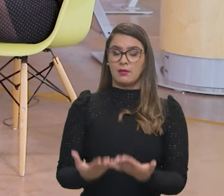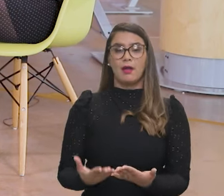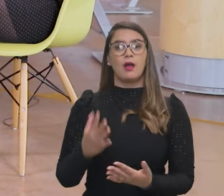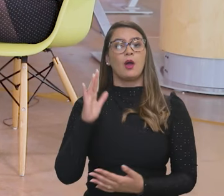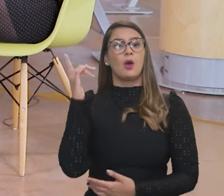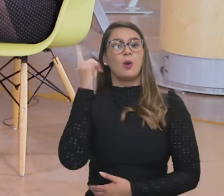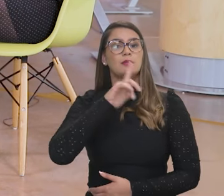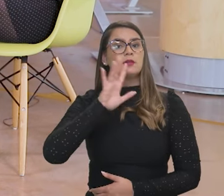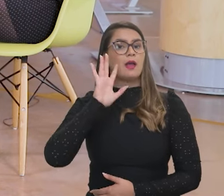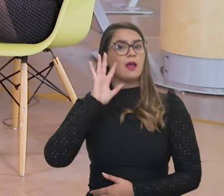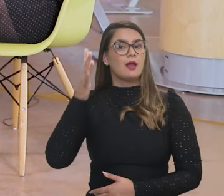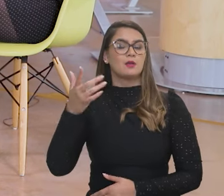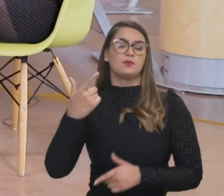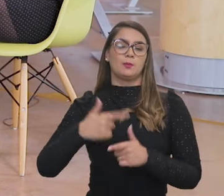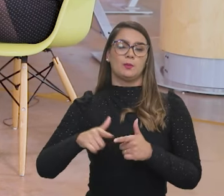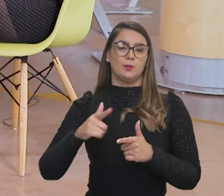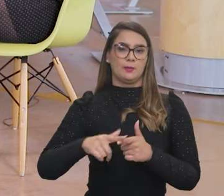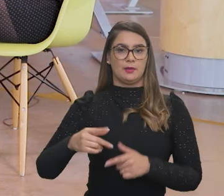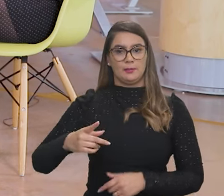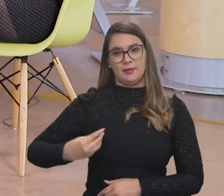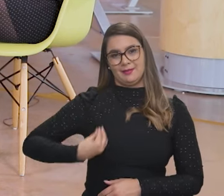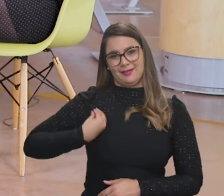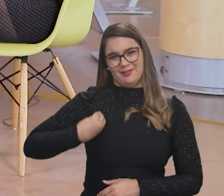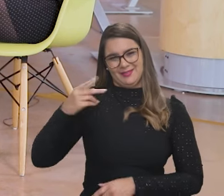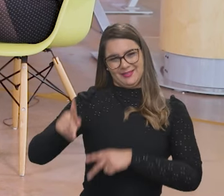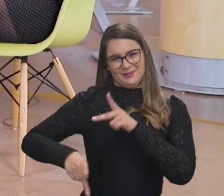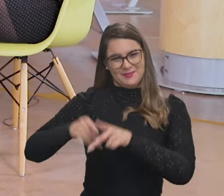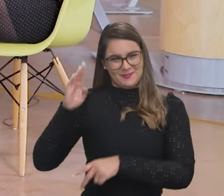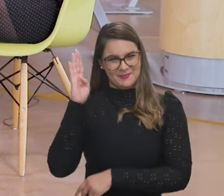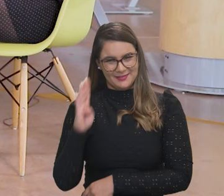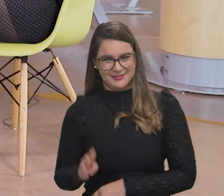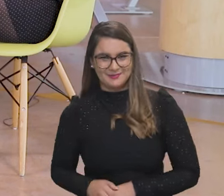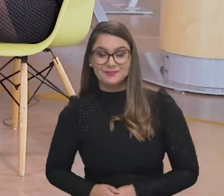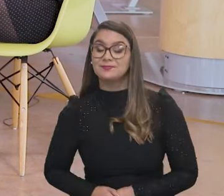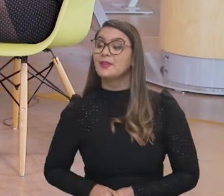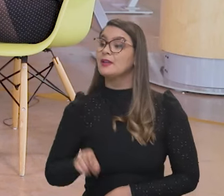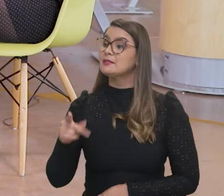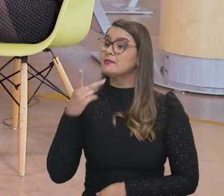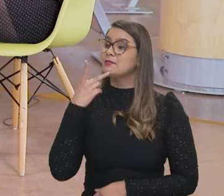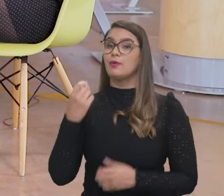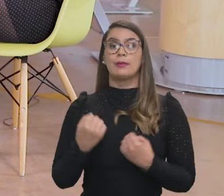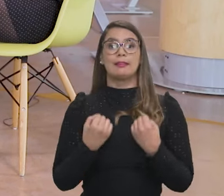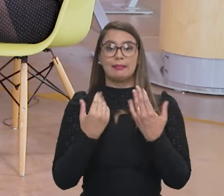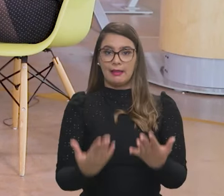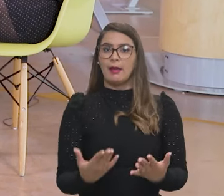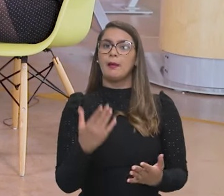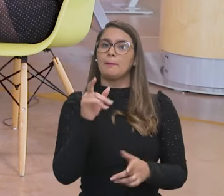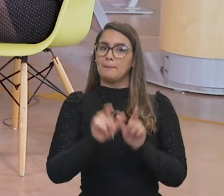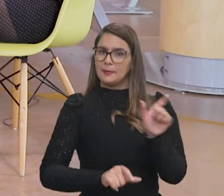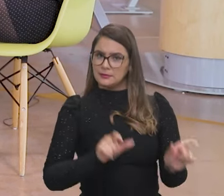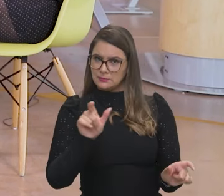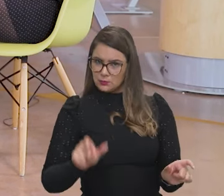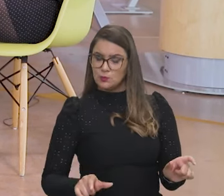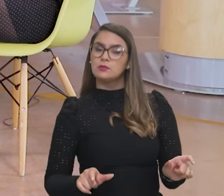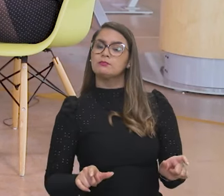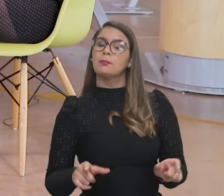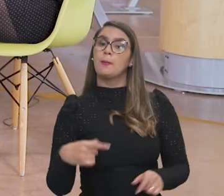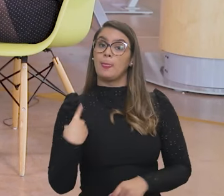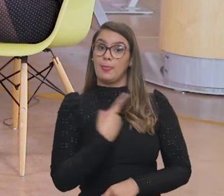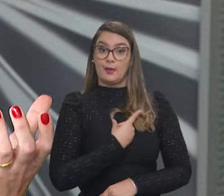postos, né, para as soluções de dia a dia do povo brasileiro. A senhora falou em fazer chegar nas pessoas, né.